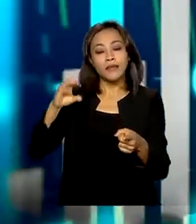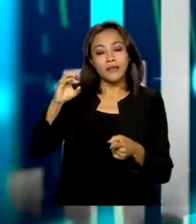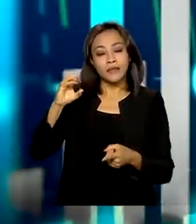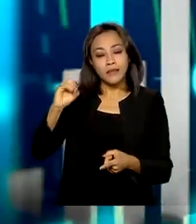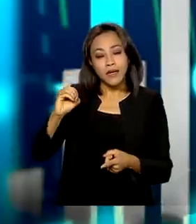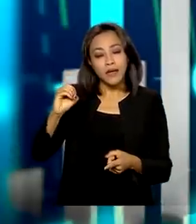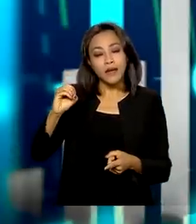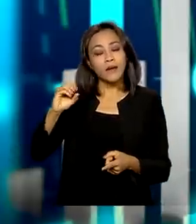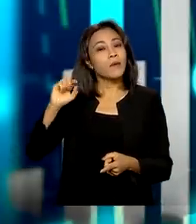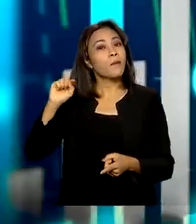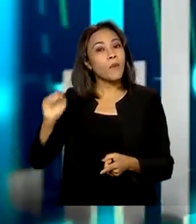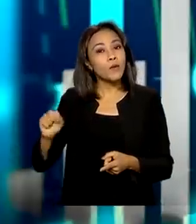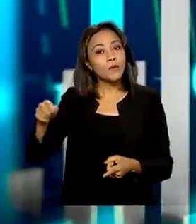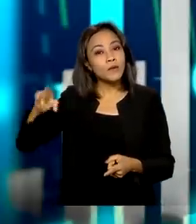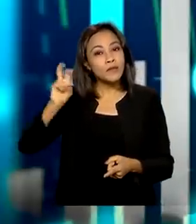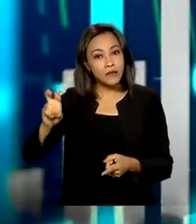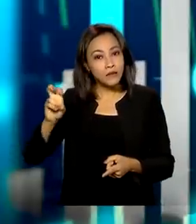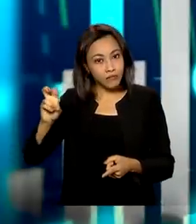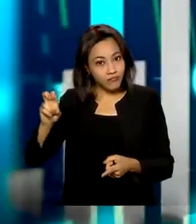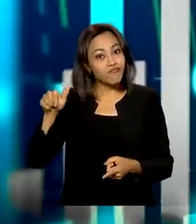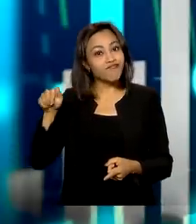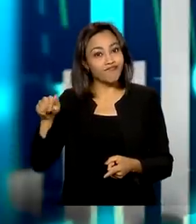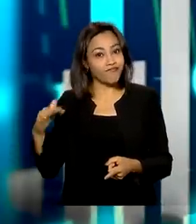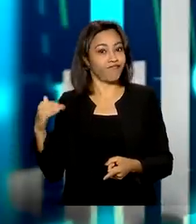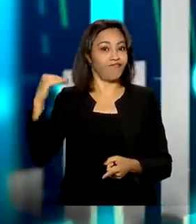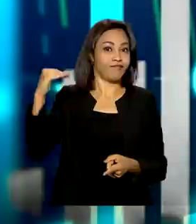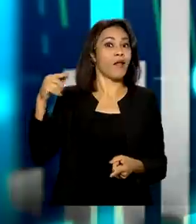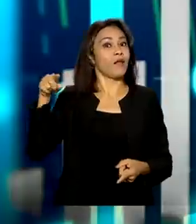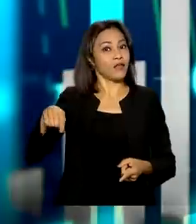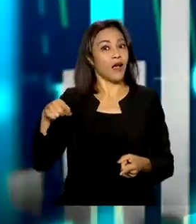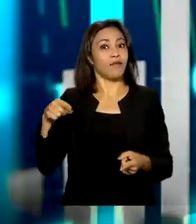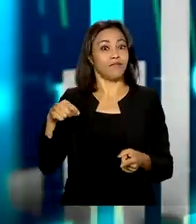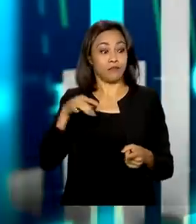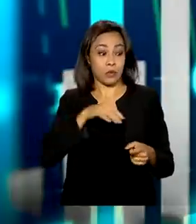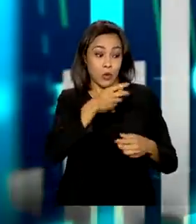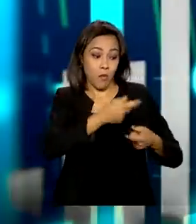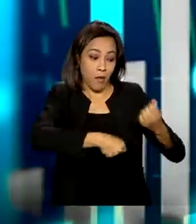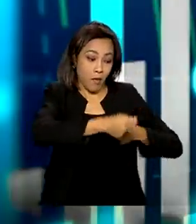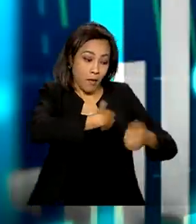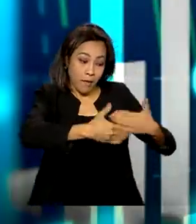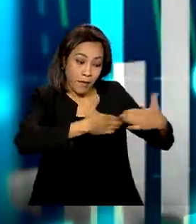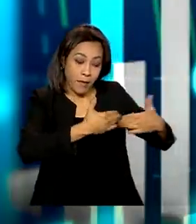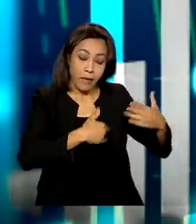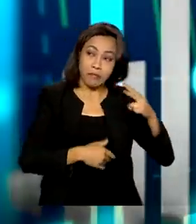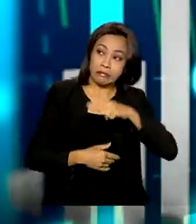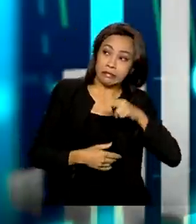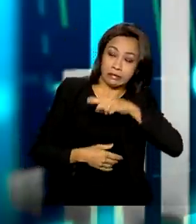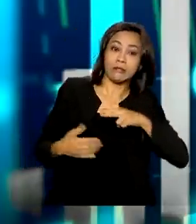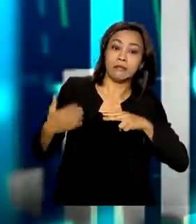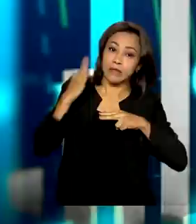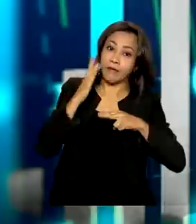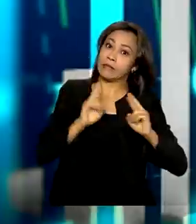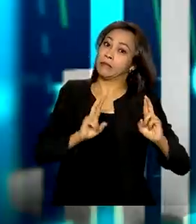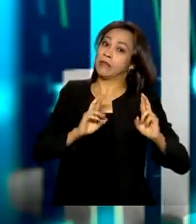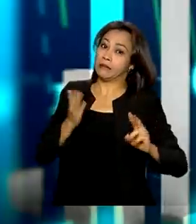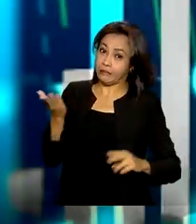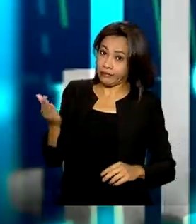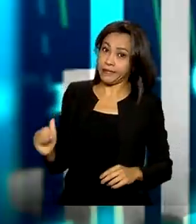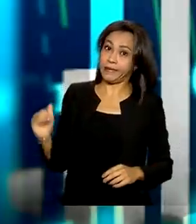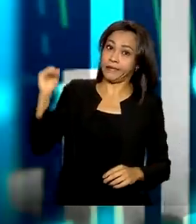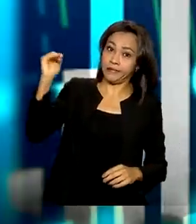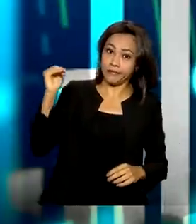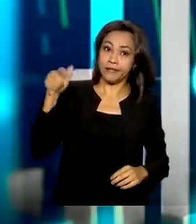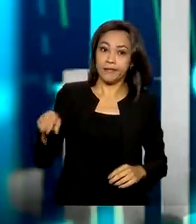,5, o que já era esperado pelo mercado há algum tempo e que tem se reproduzido ao longo das últimas publicações